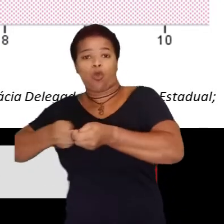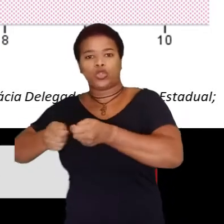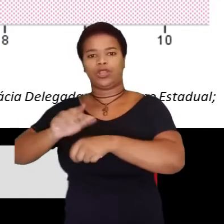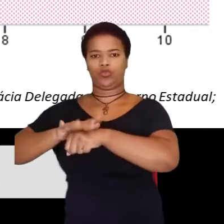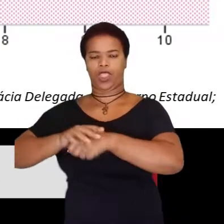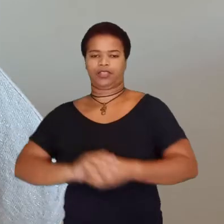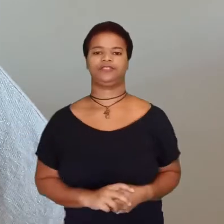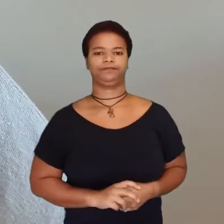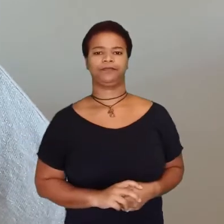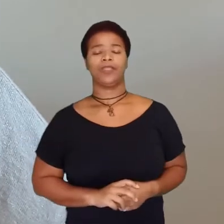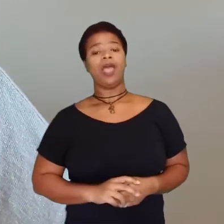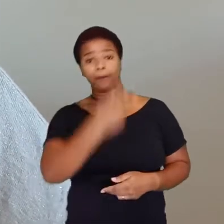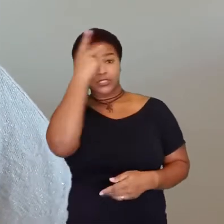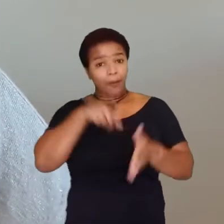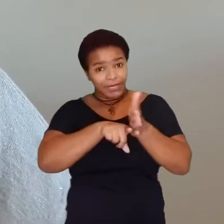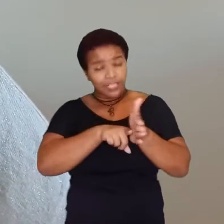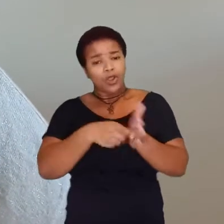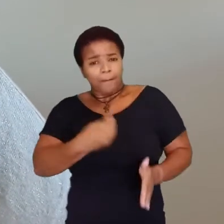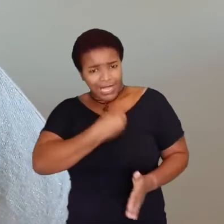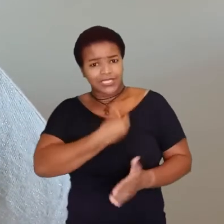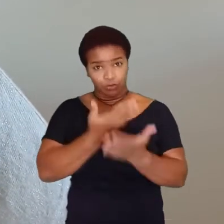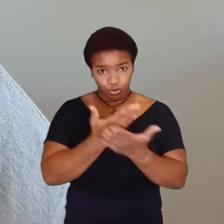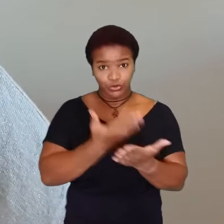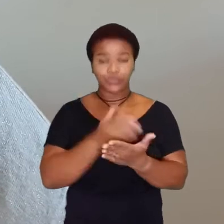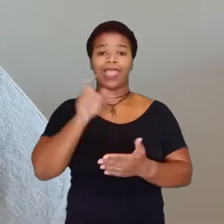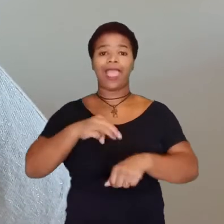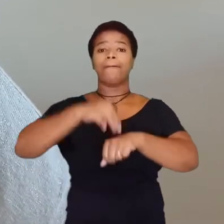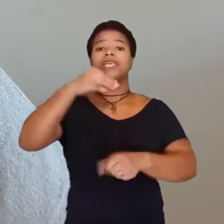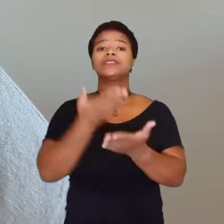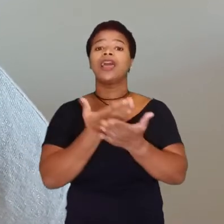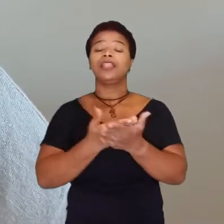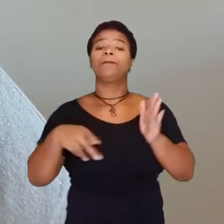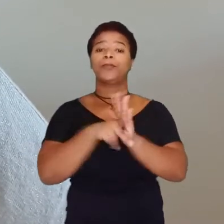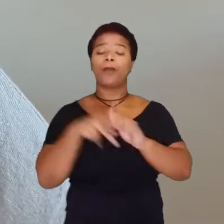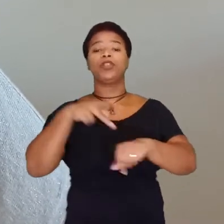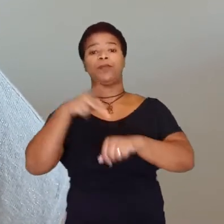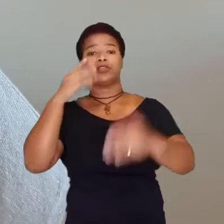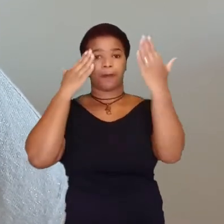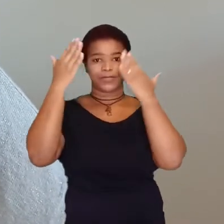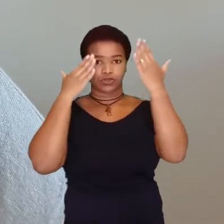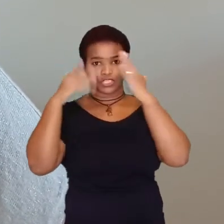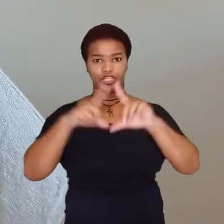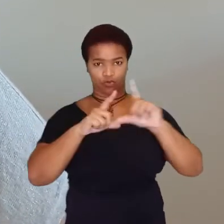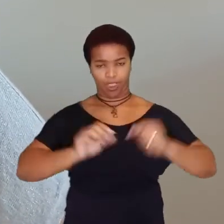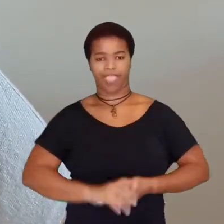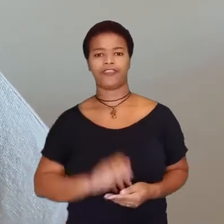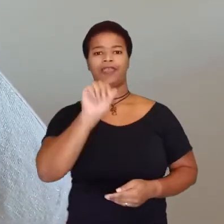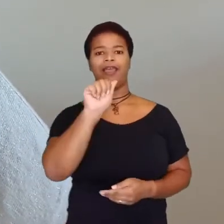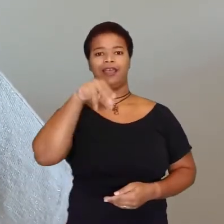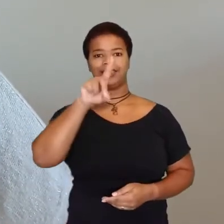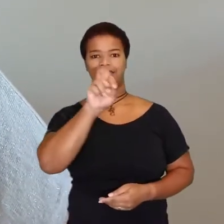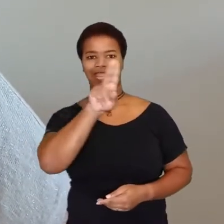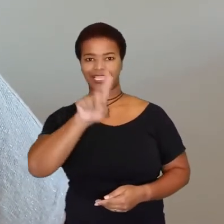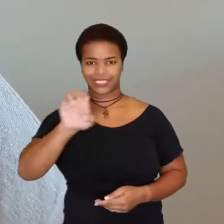controle da doença. Uma das pesquisadoras que participam do estudo é a mestranda do Programa de Pós-Graduação em Psicologia da UFJTF,